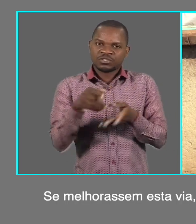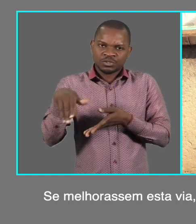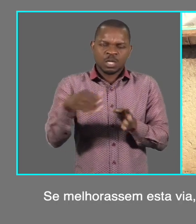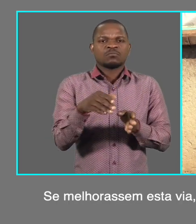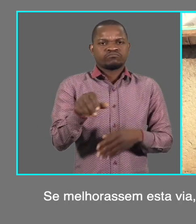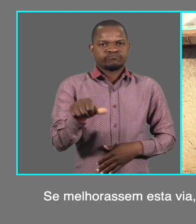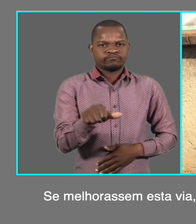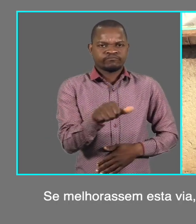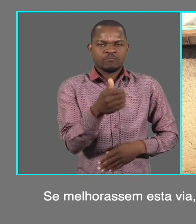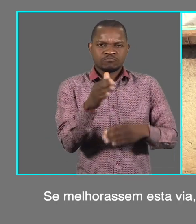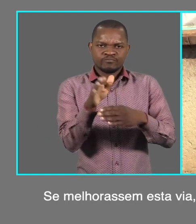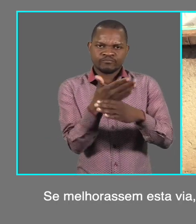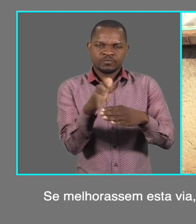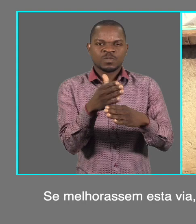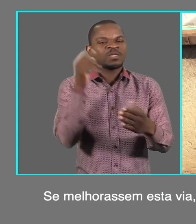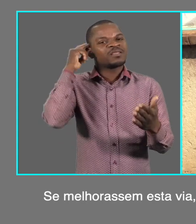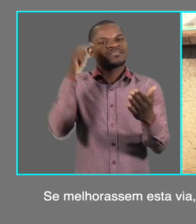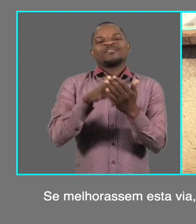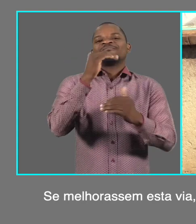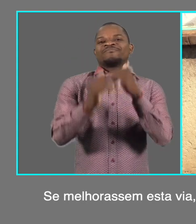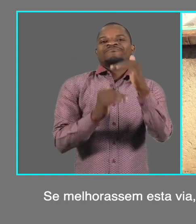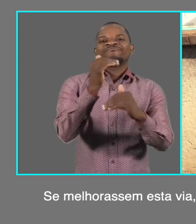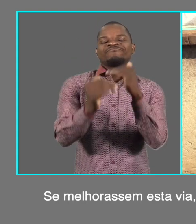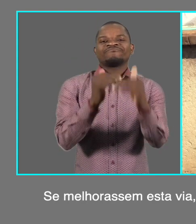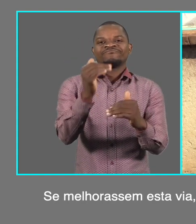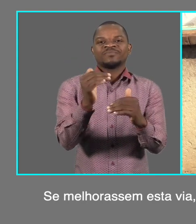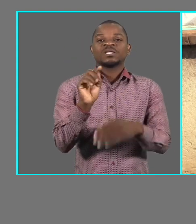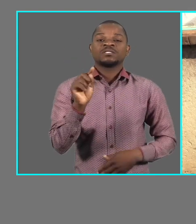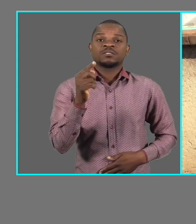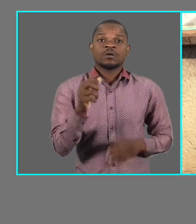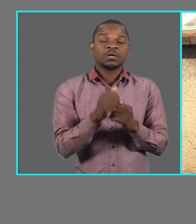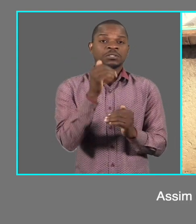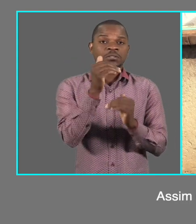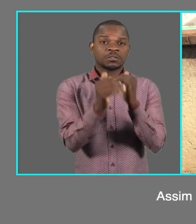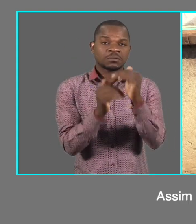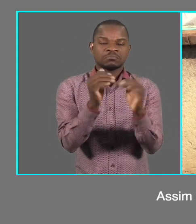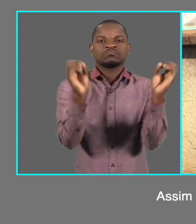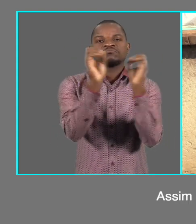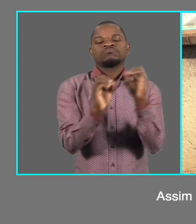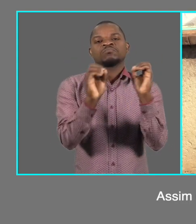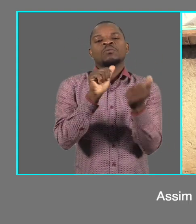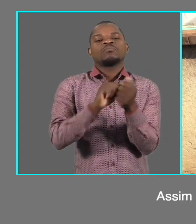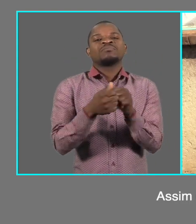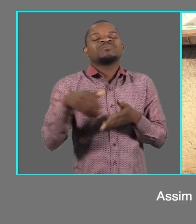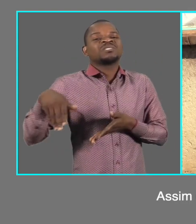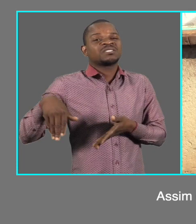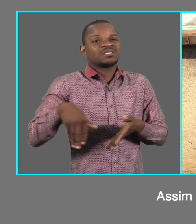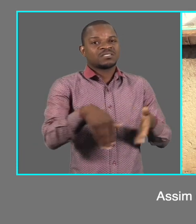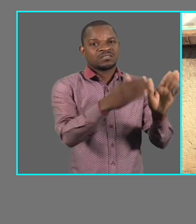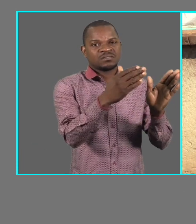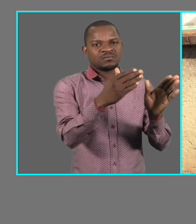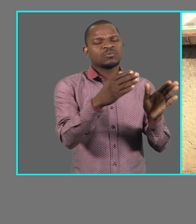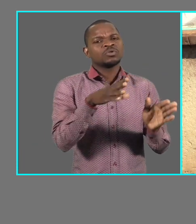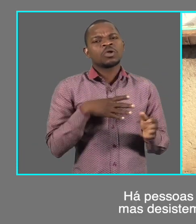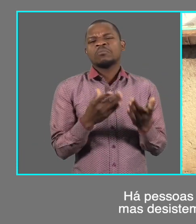Se melhorasse esta via, haveria desenvolvimento nesta localidade. assim como está, paralisa tudo.